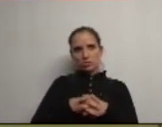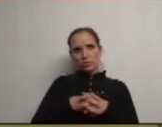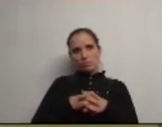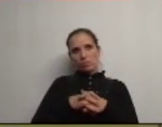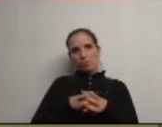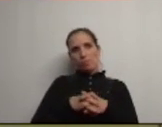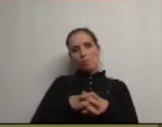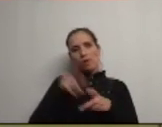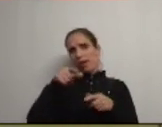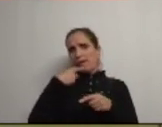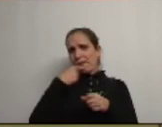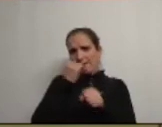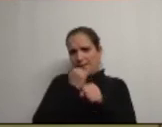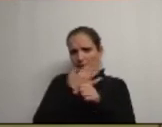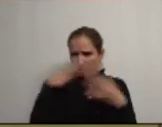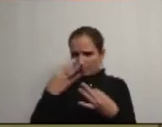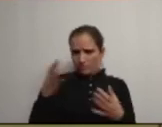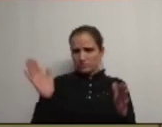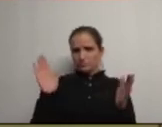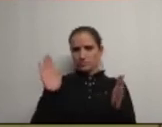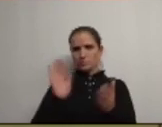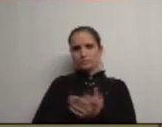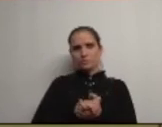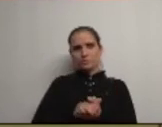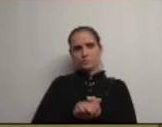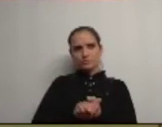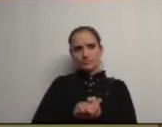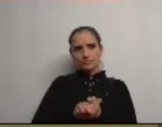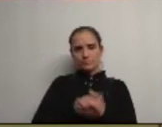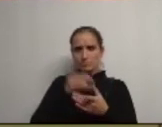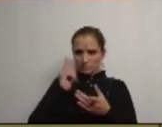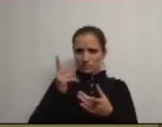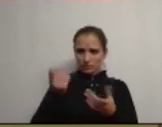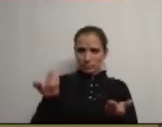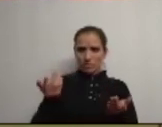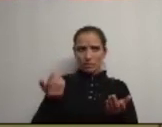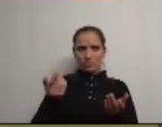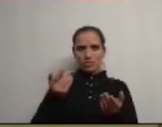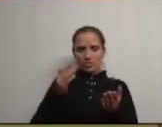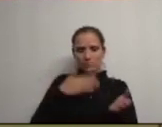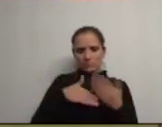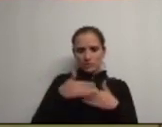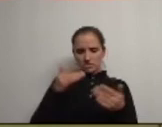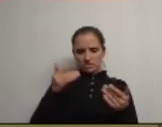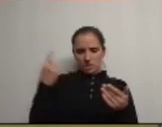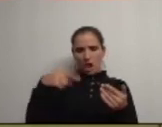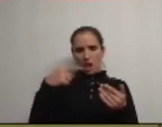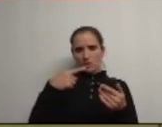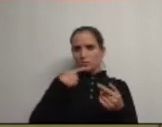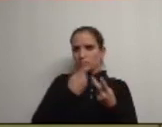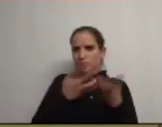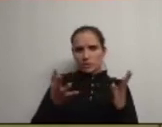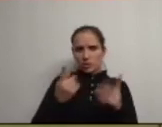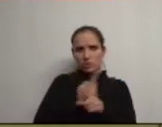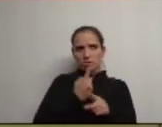isto é uma carga de trabalhos é uma carga de trabalhos que teremos para fazer porque há N coisas